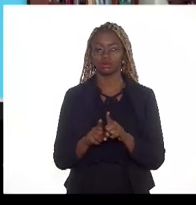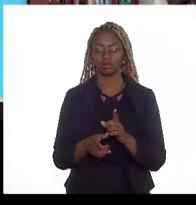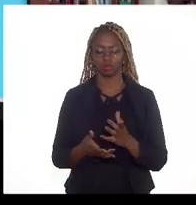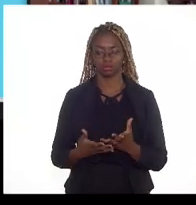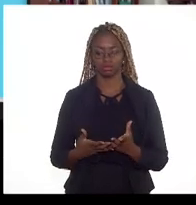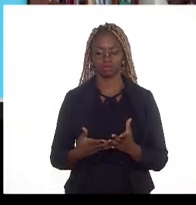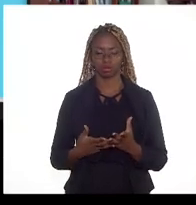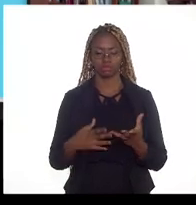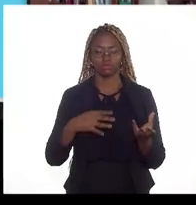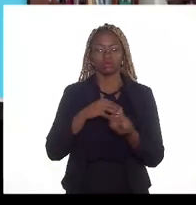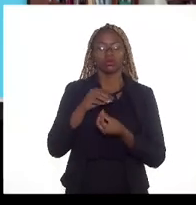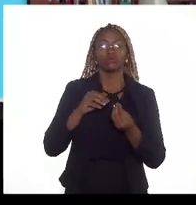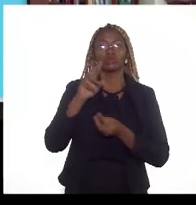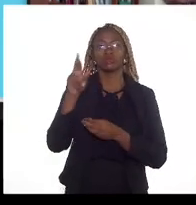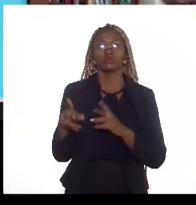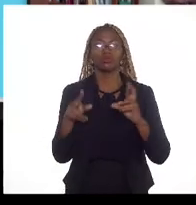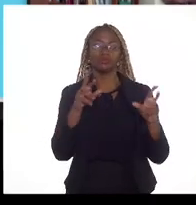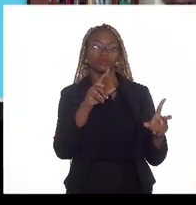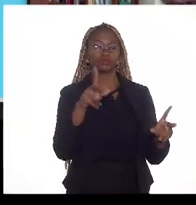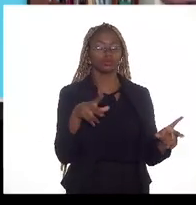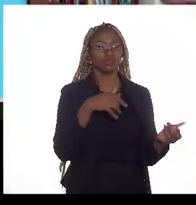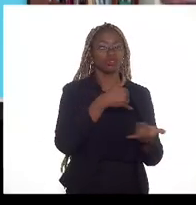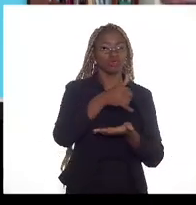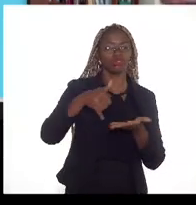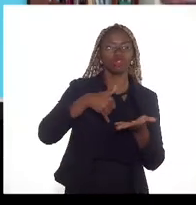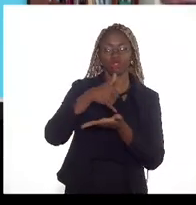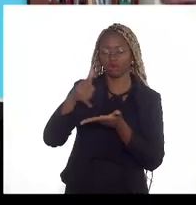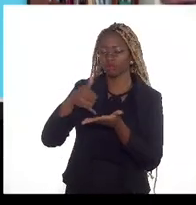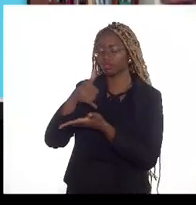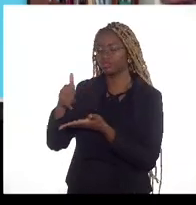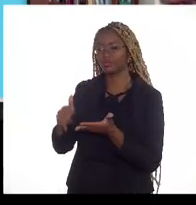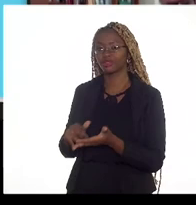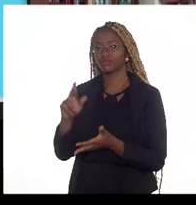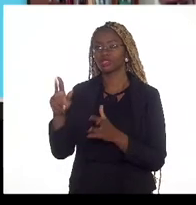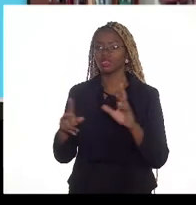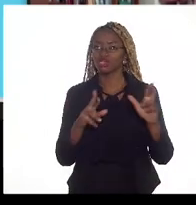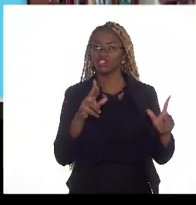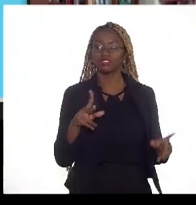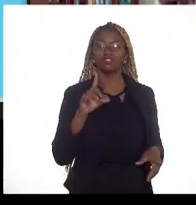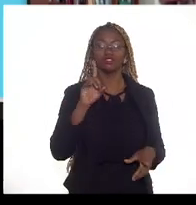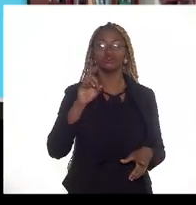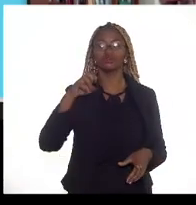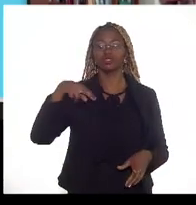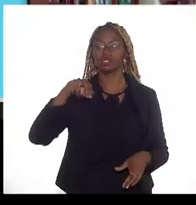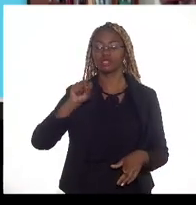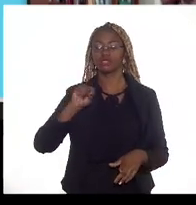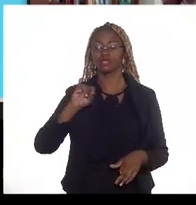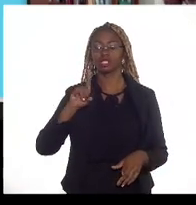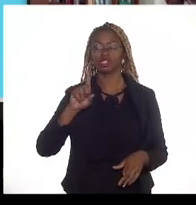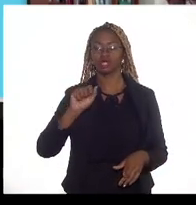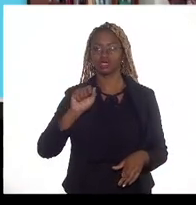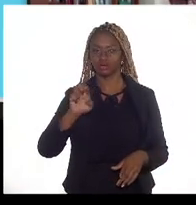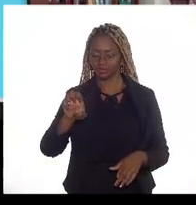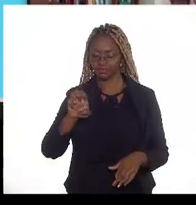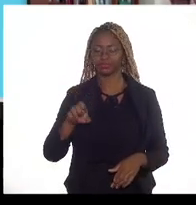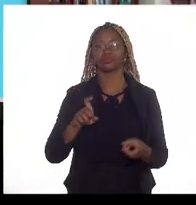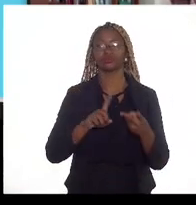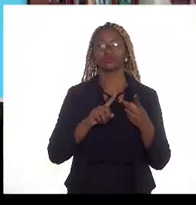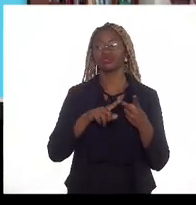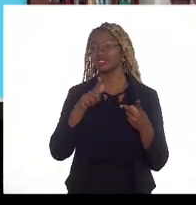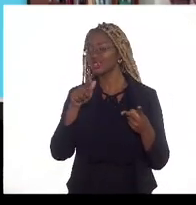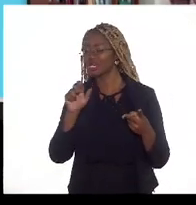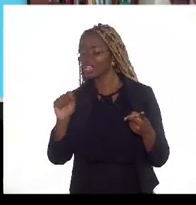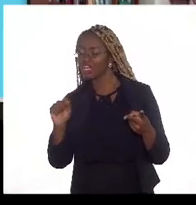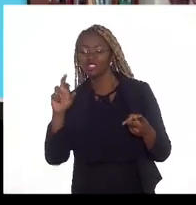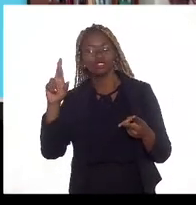distintos são óleos de diferentes densidades são gases de diferentes composições